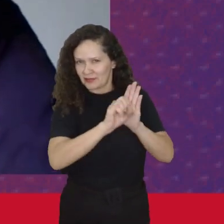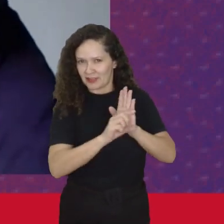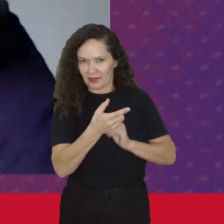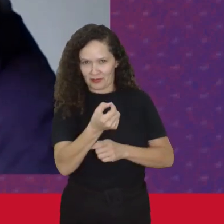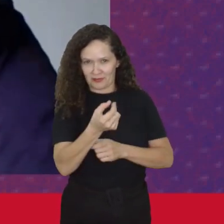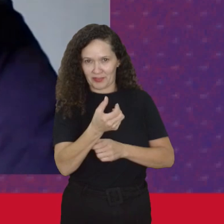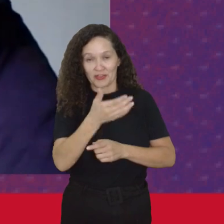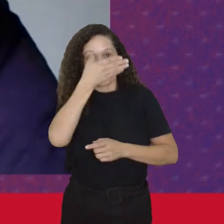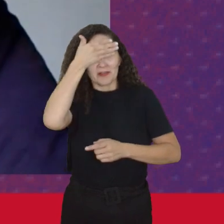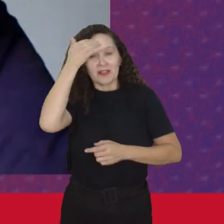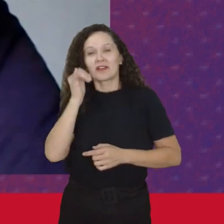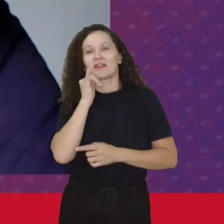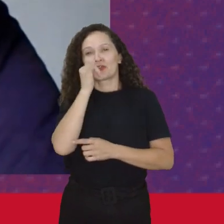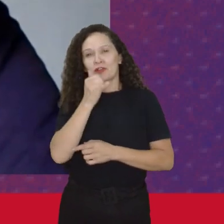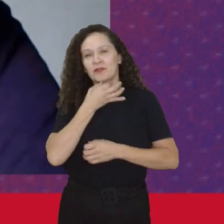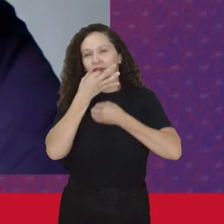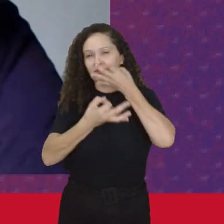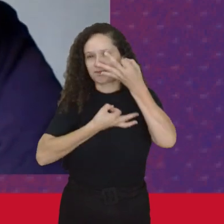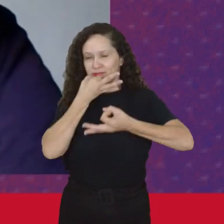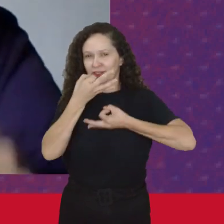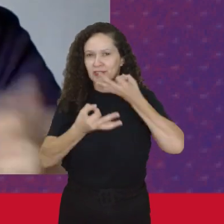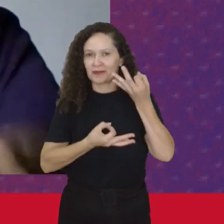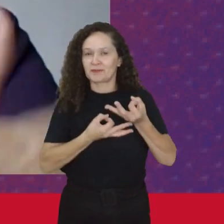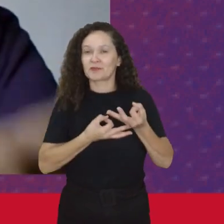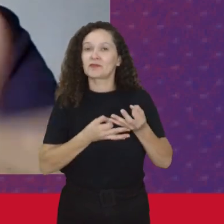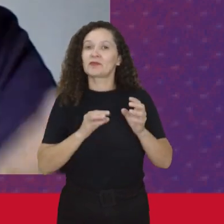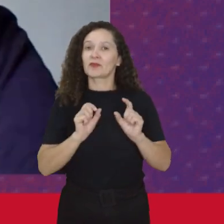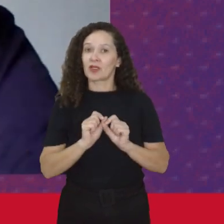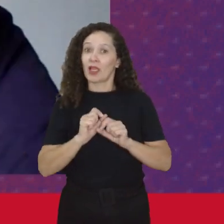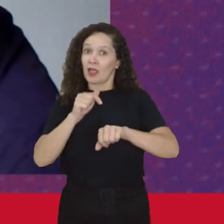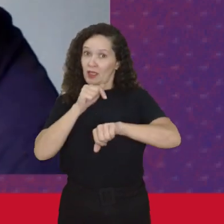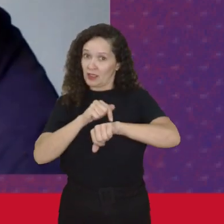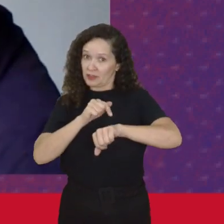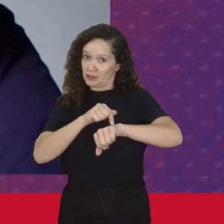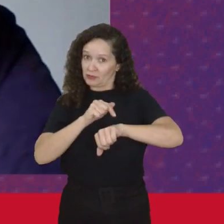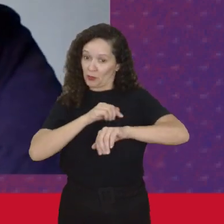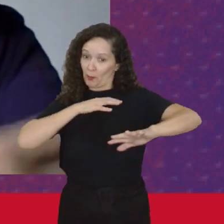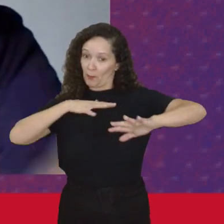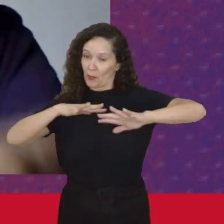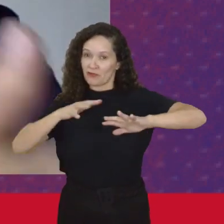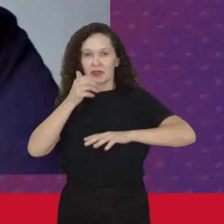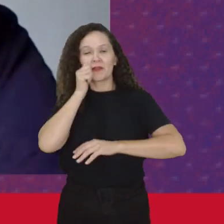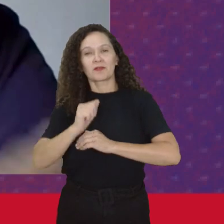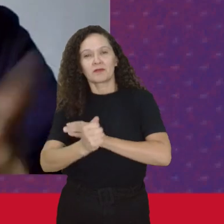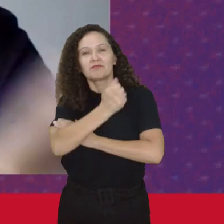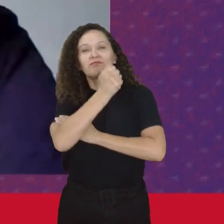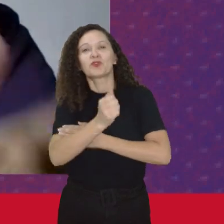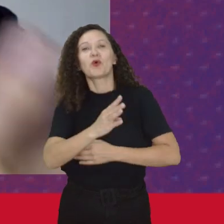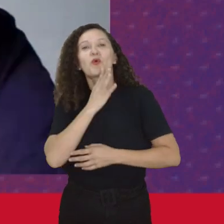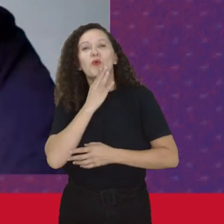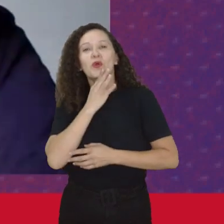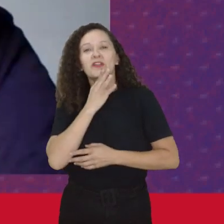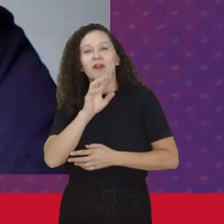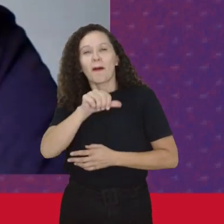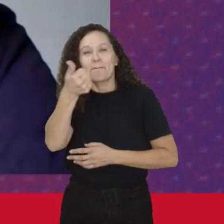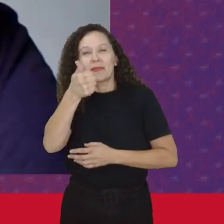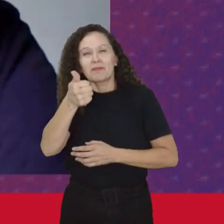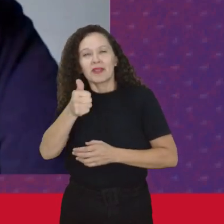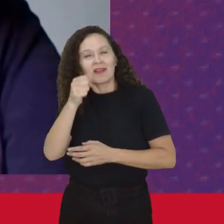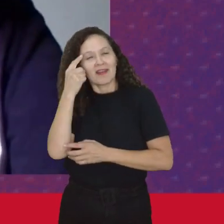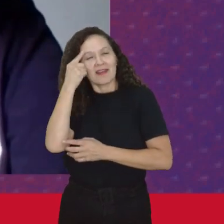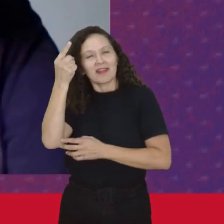esqueci De comentar Que Esse momento Do movimento feminista Foi conhecido Como a primeira onda